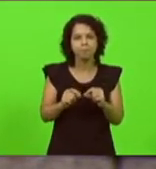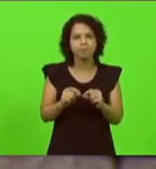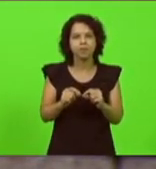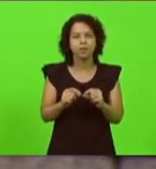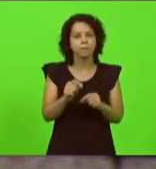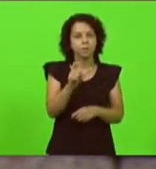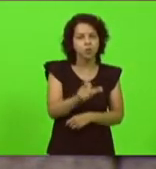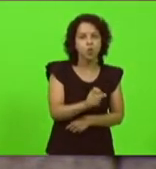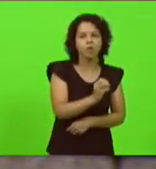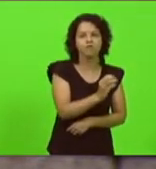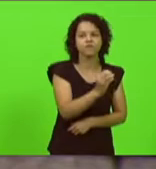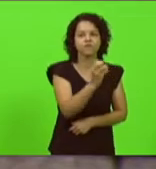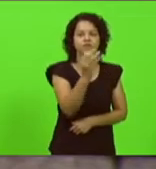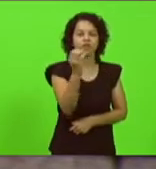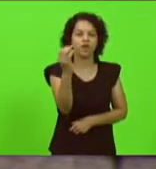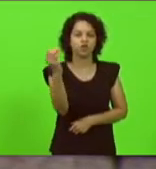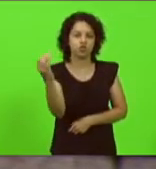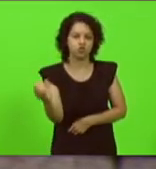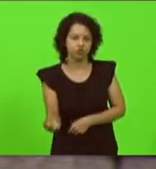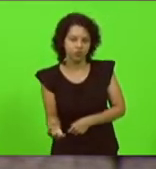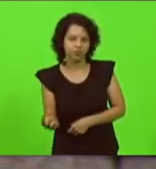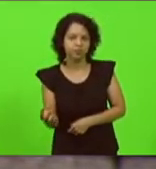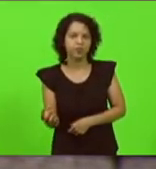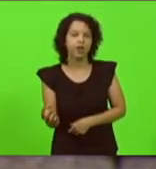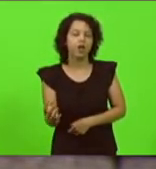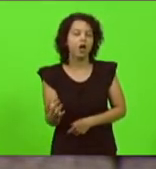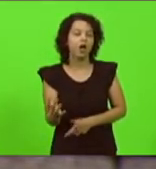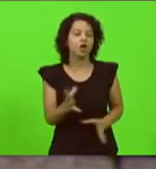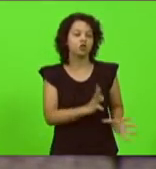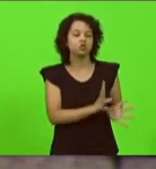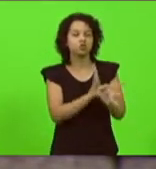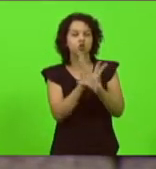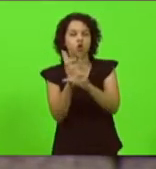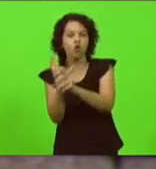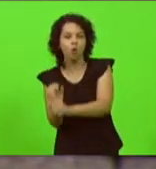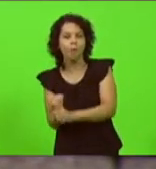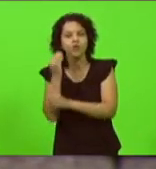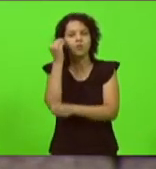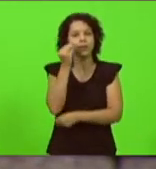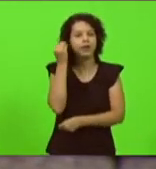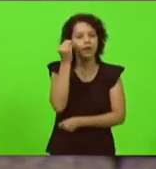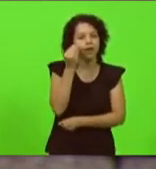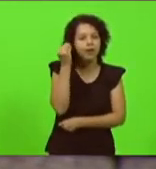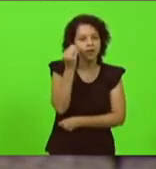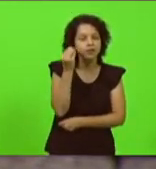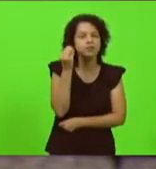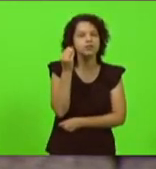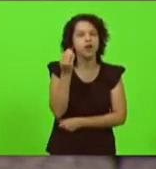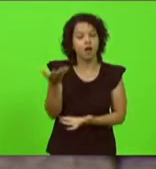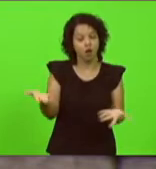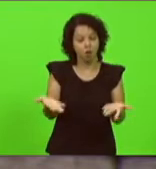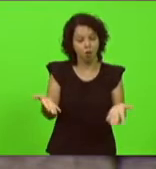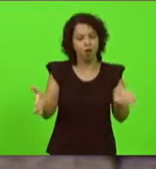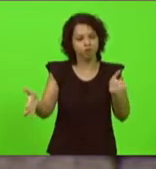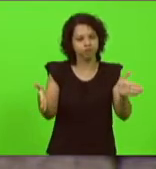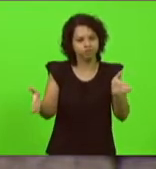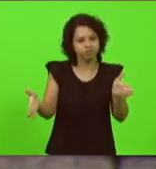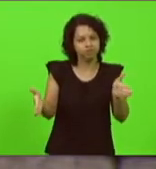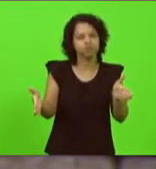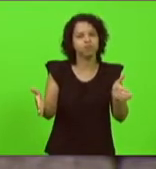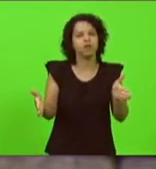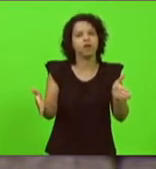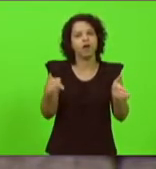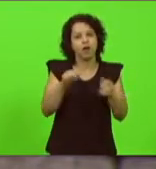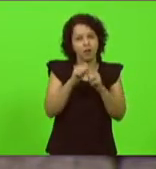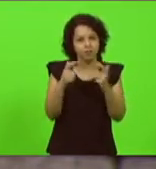é a soma de suas viagens, que a sua viagem parlamentar nessa casa seja bem sucedida.